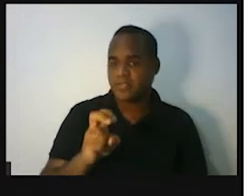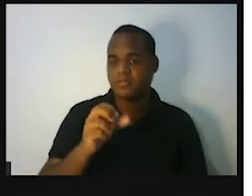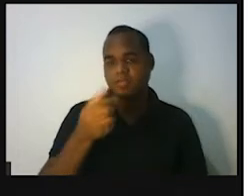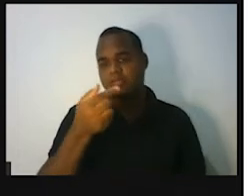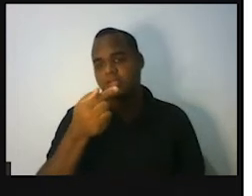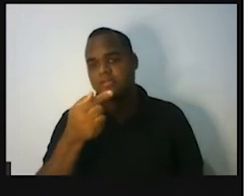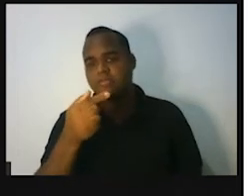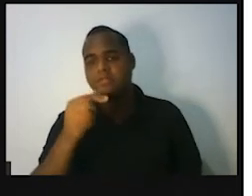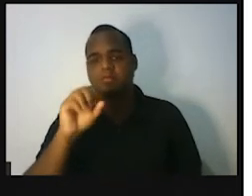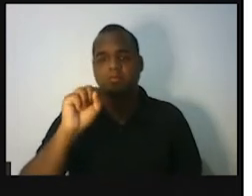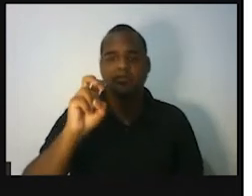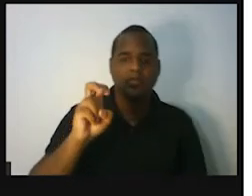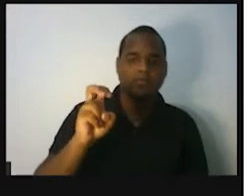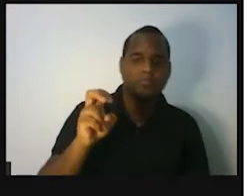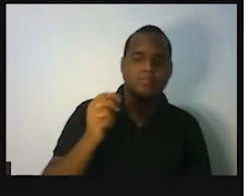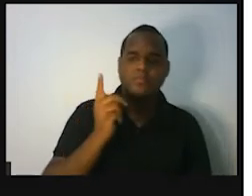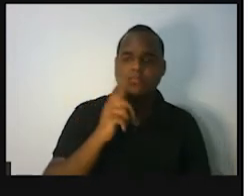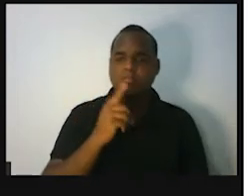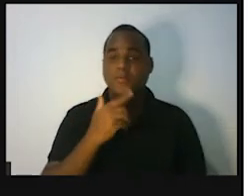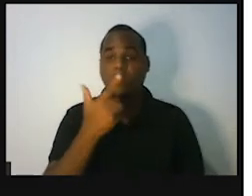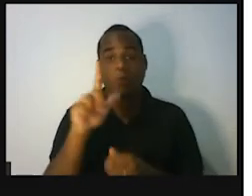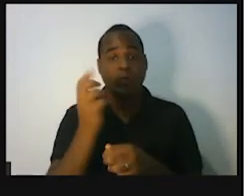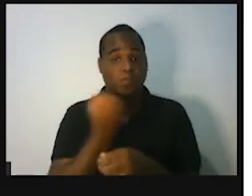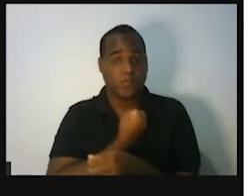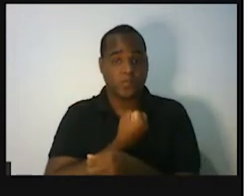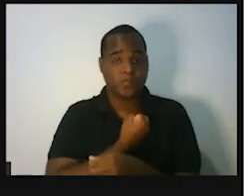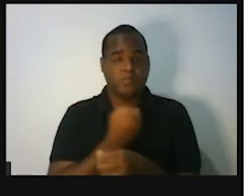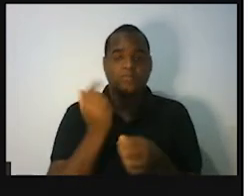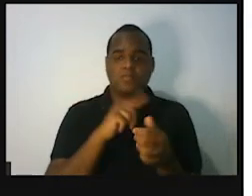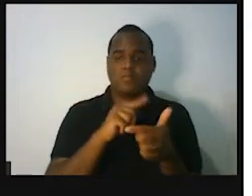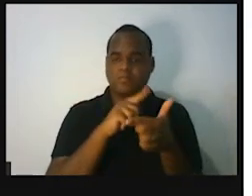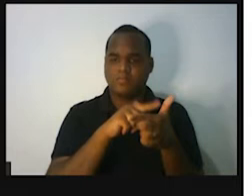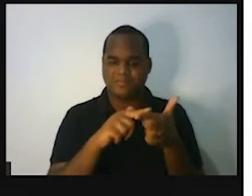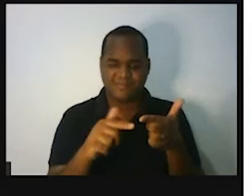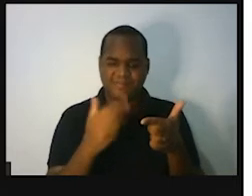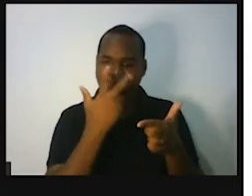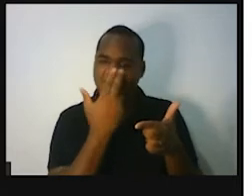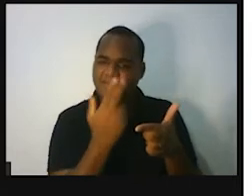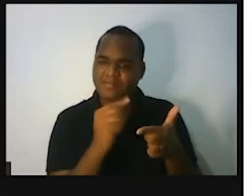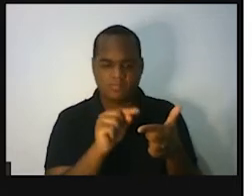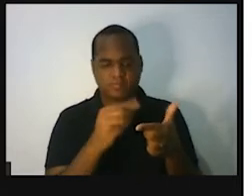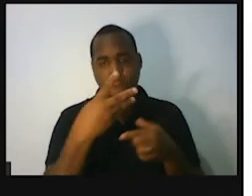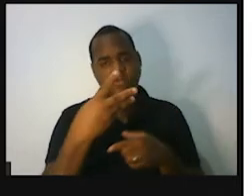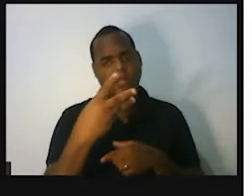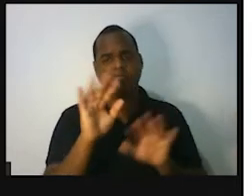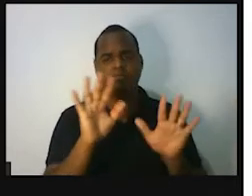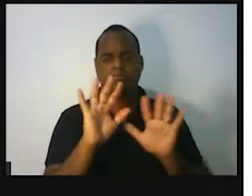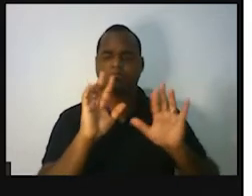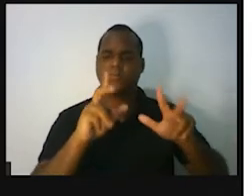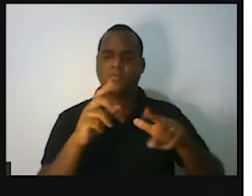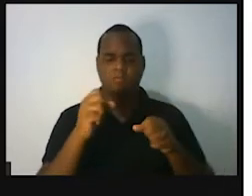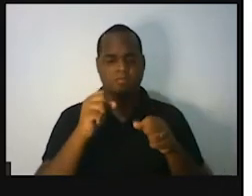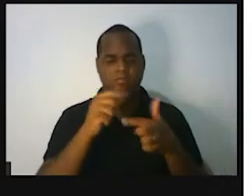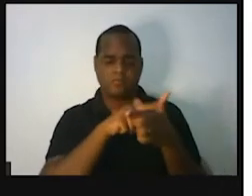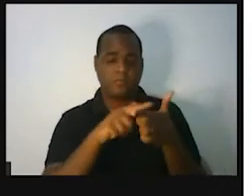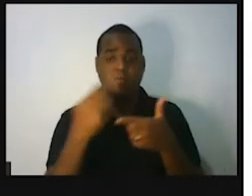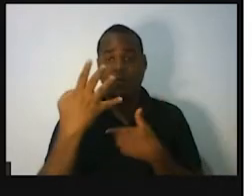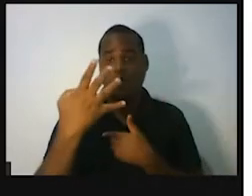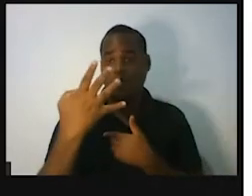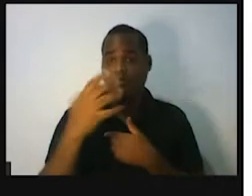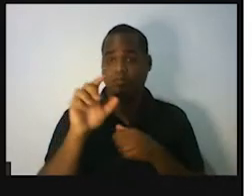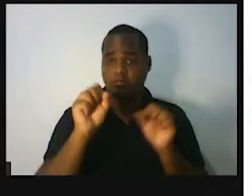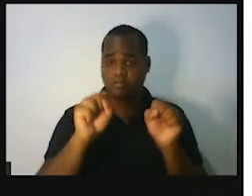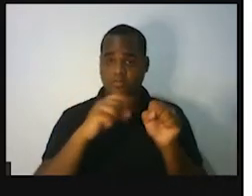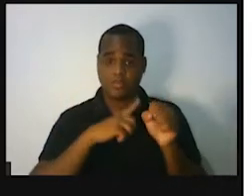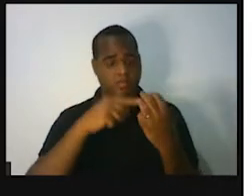eu somasse outro número, quando eu fosse dividir, eu não iria dividir mais por 3, eu iria dividir por 4, porque tem 4